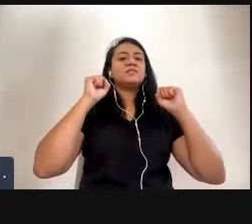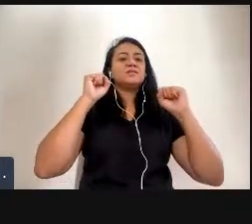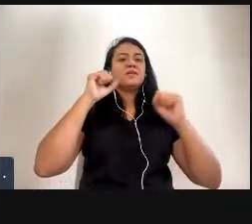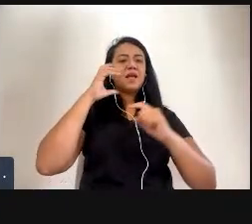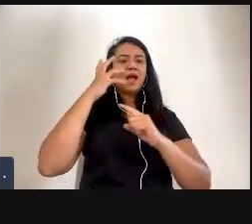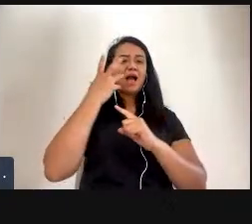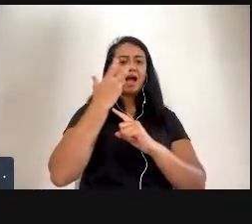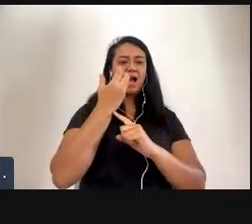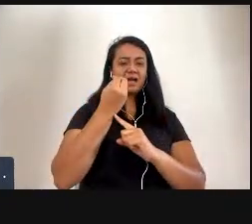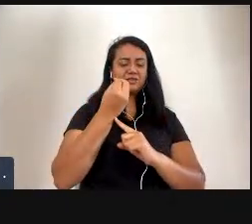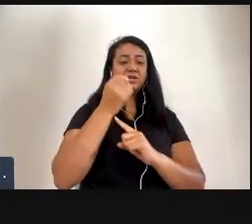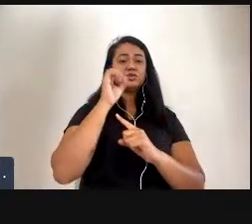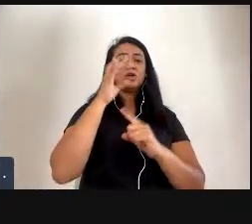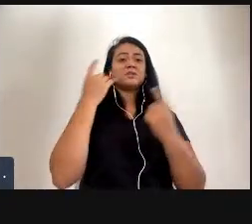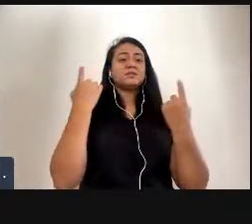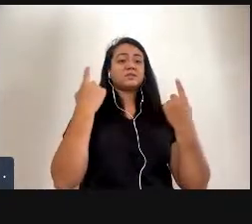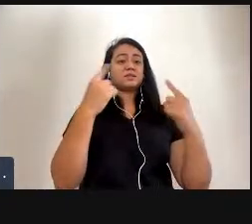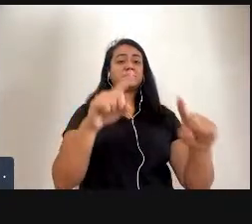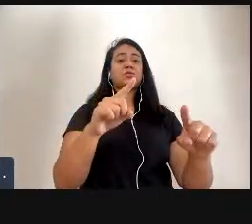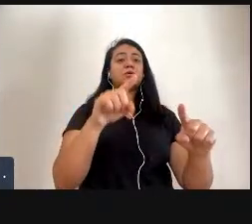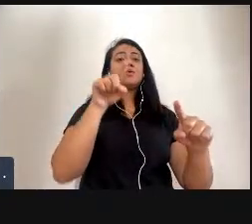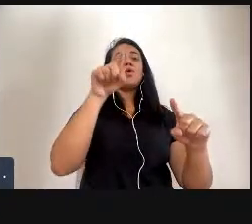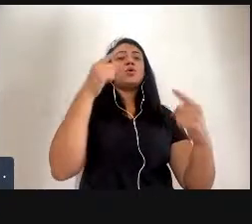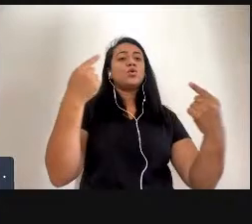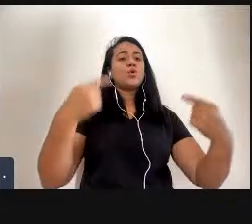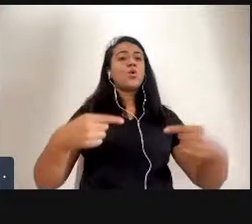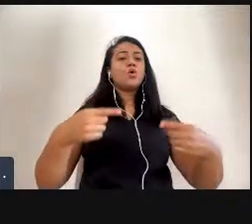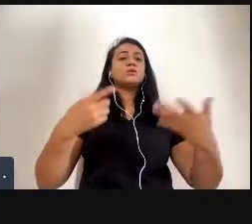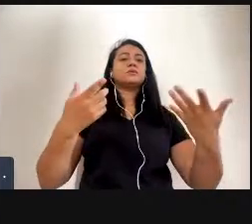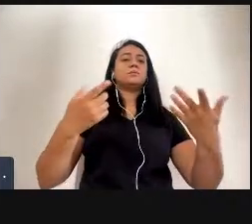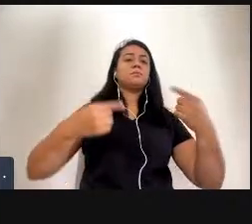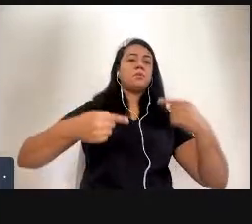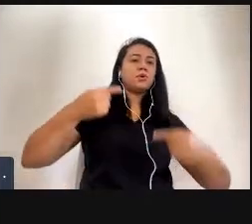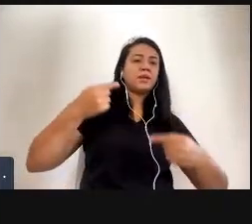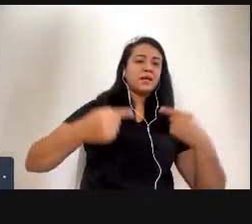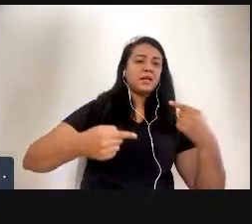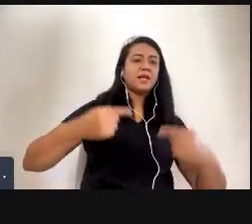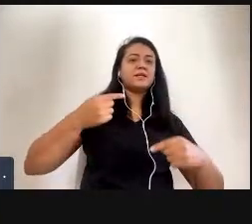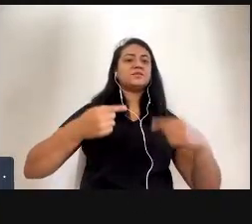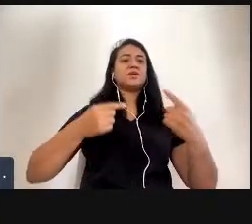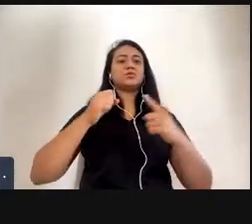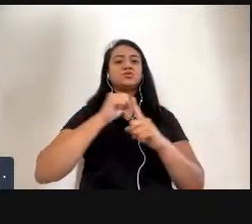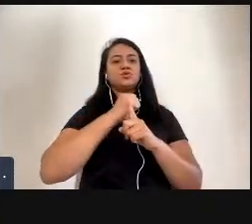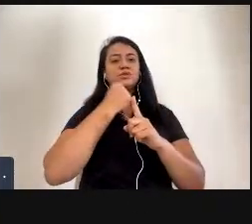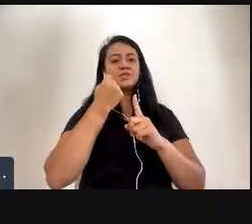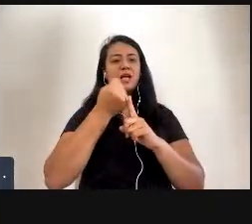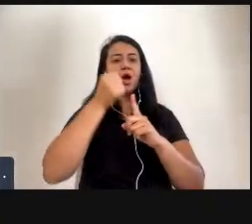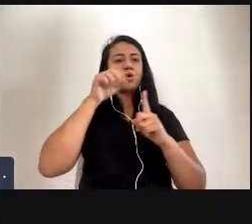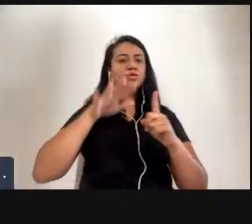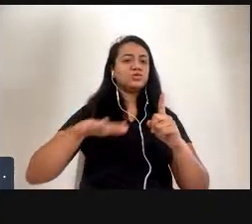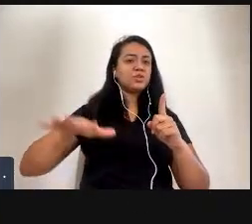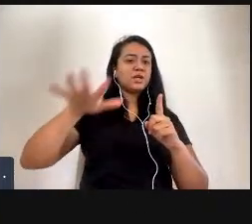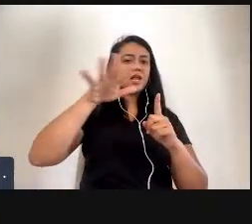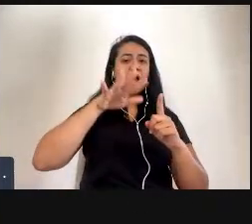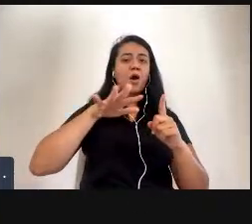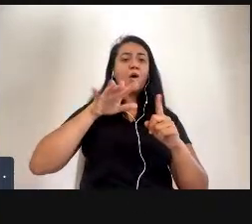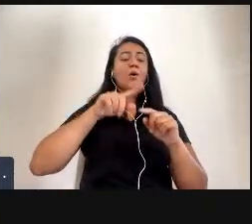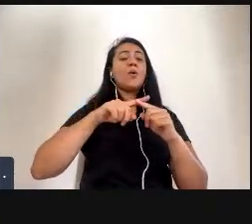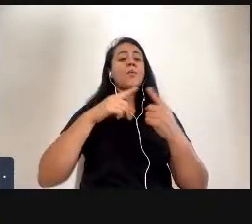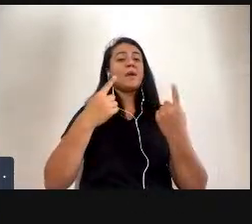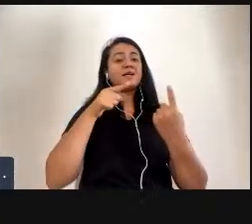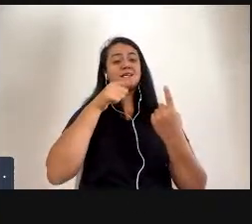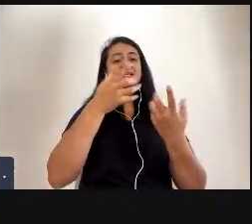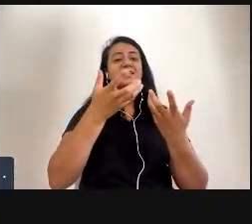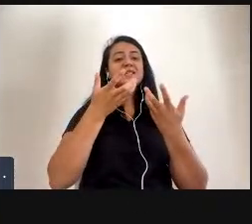artístico ou condições políticas e sociais gerais sobre as quais esse sistema funciona. Em vez disso,